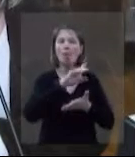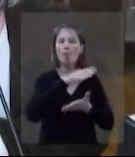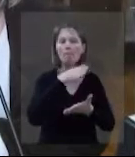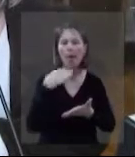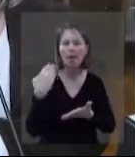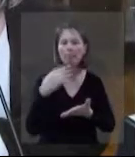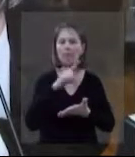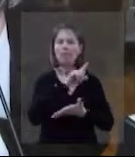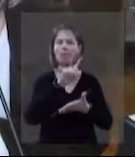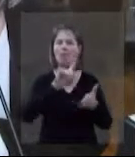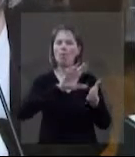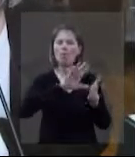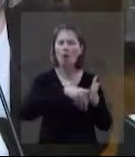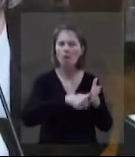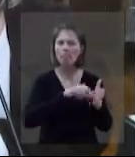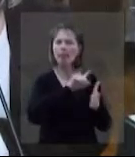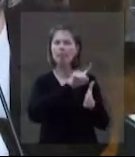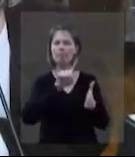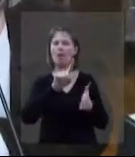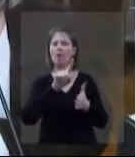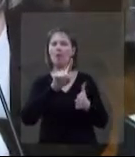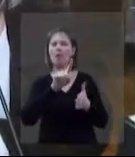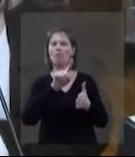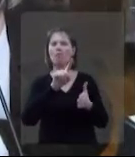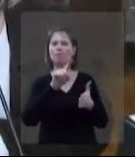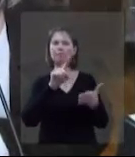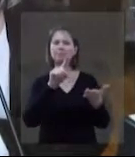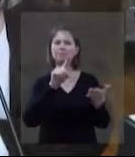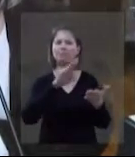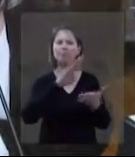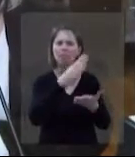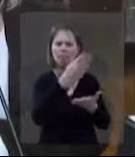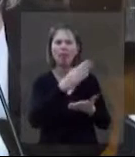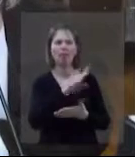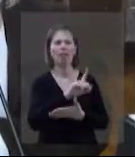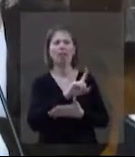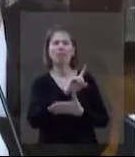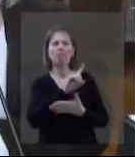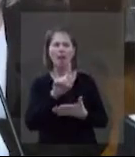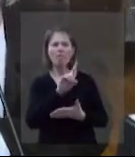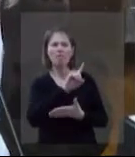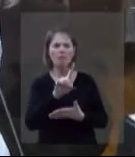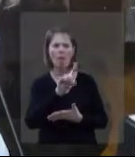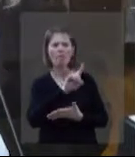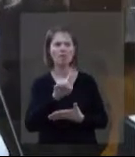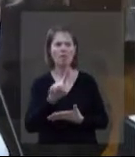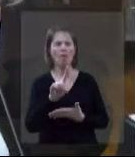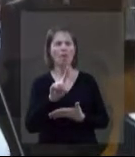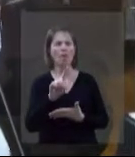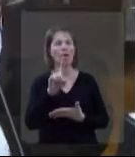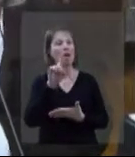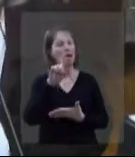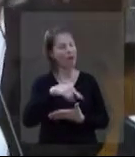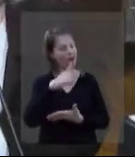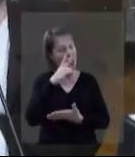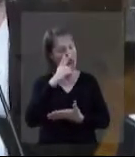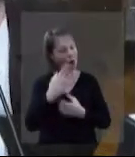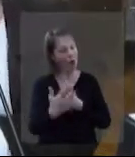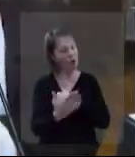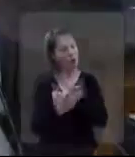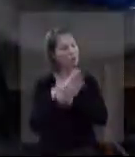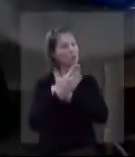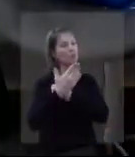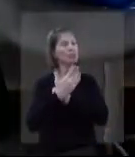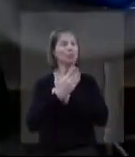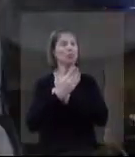Não matarás, não furtarás, não adulterarás, não cobiçarás, não deixe de ouvir o programa. Não, né? Que